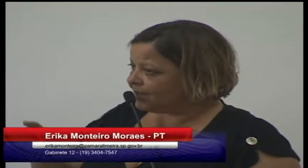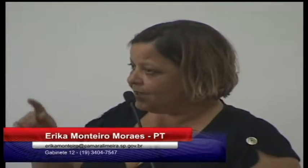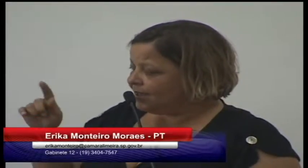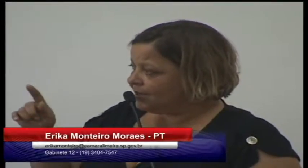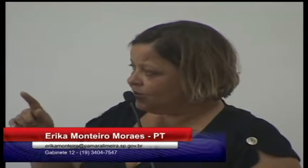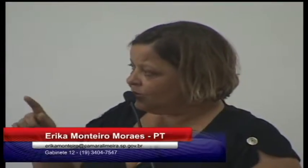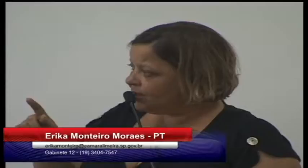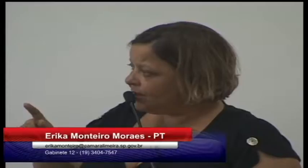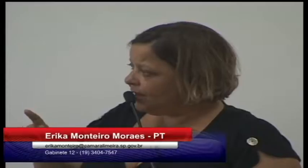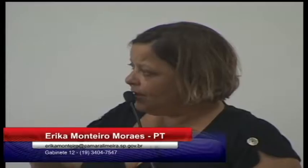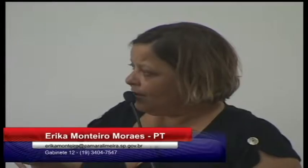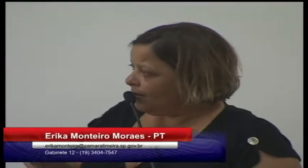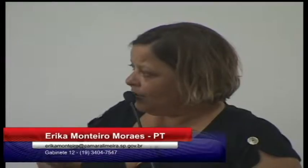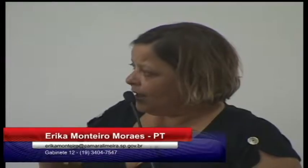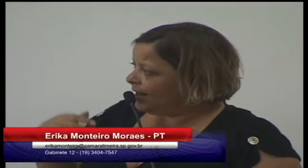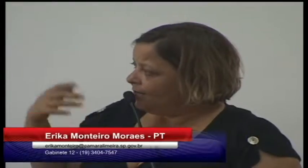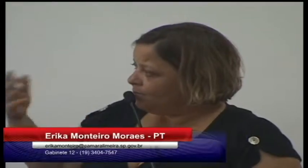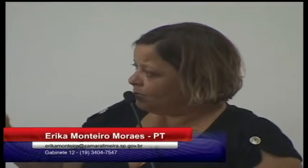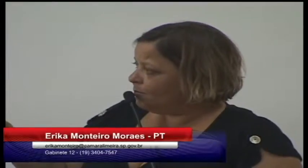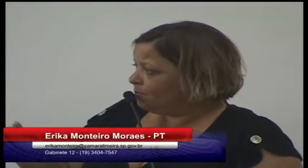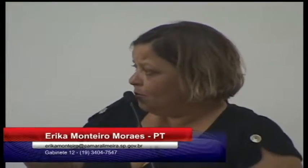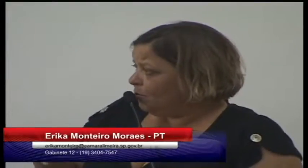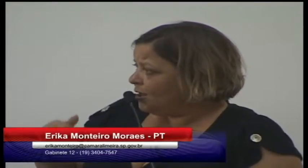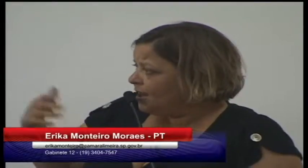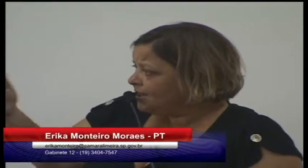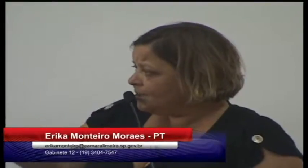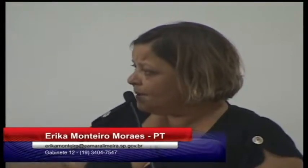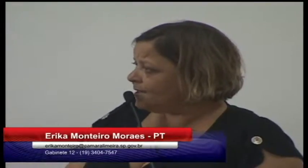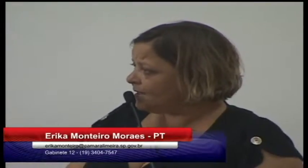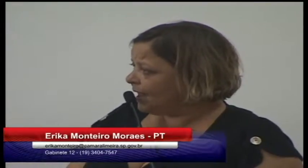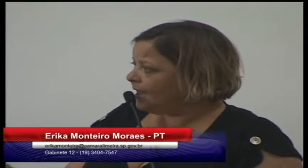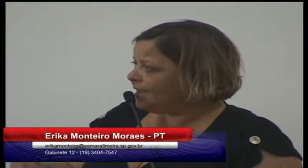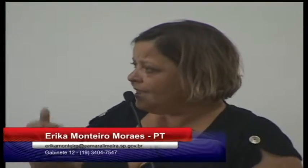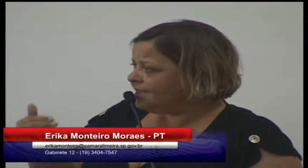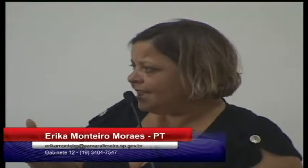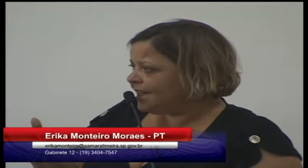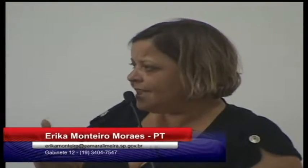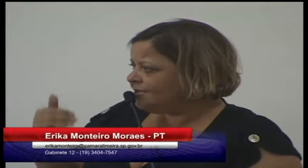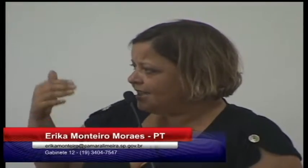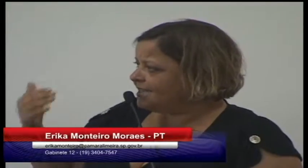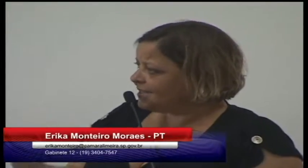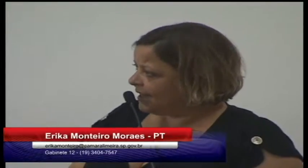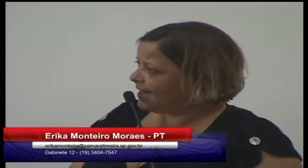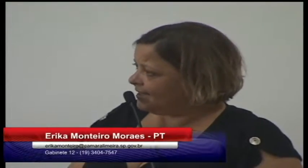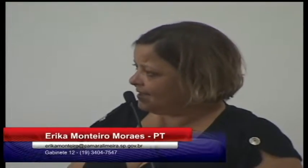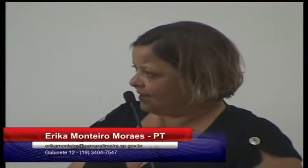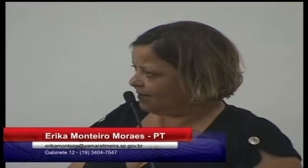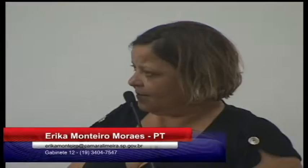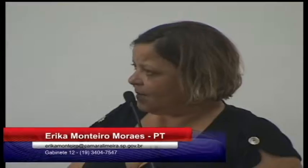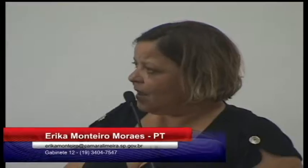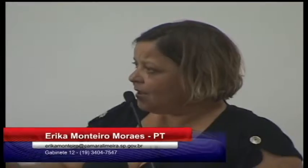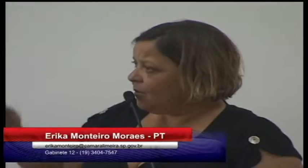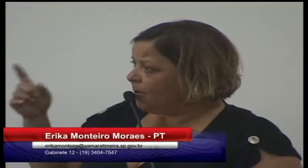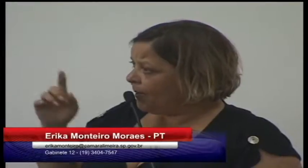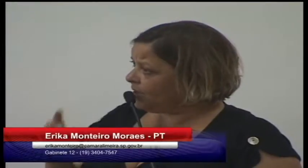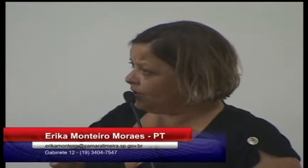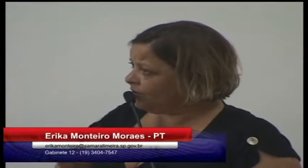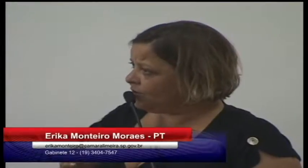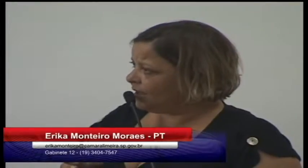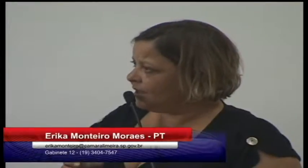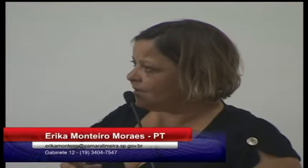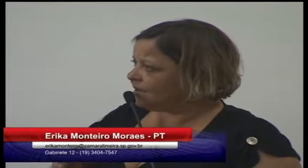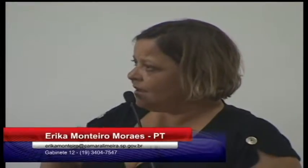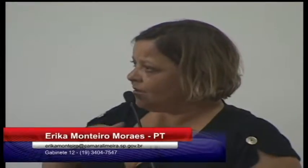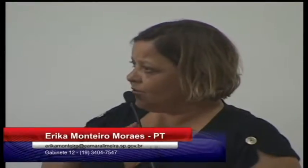possibilidade de um dia poderem se expressar e ser aquilo que quiserem ser. Então, eu